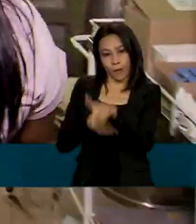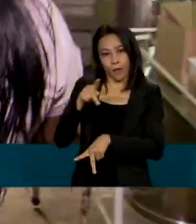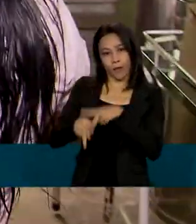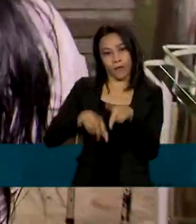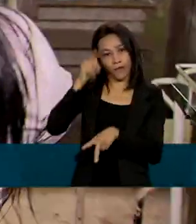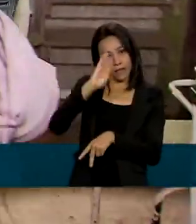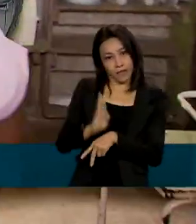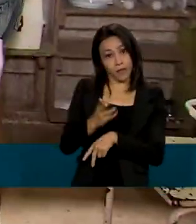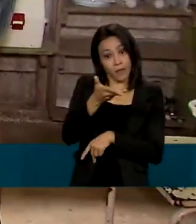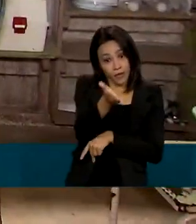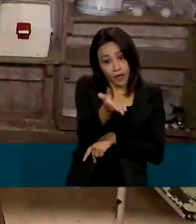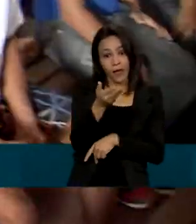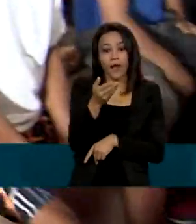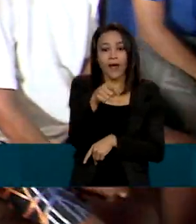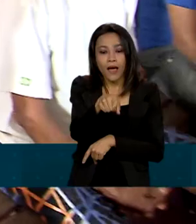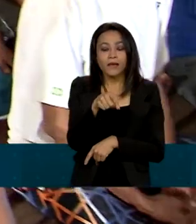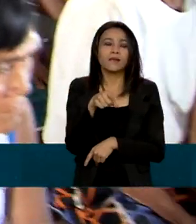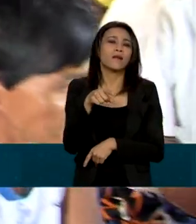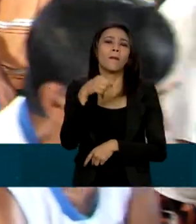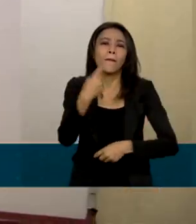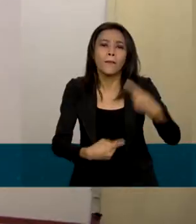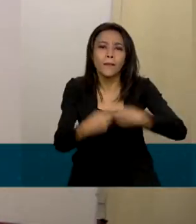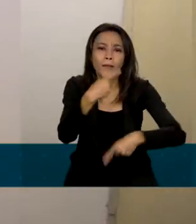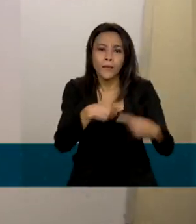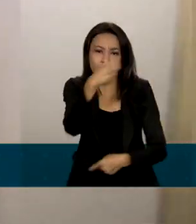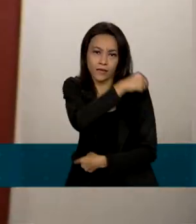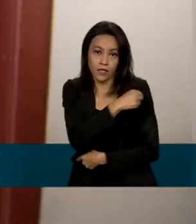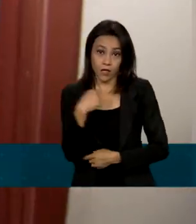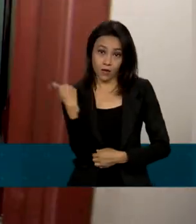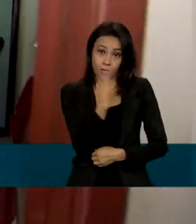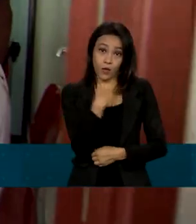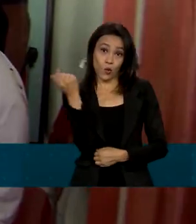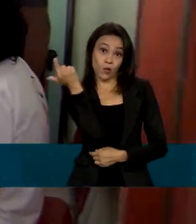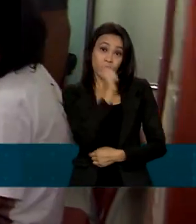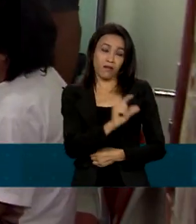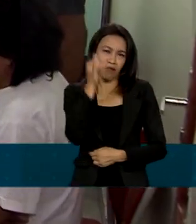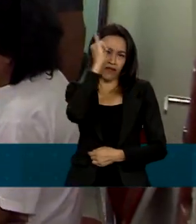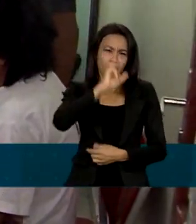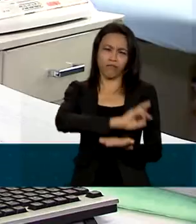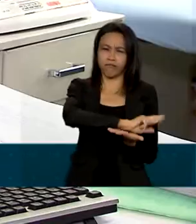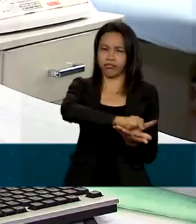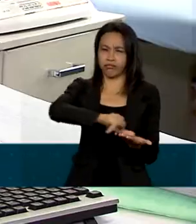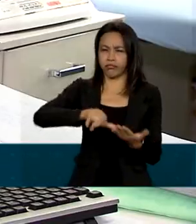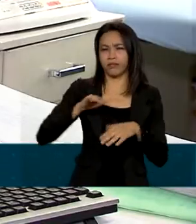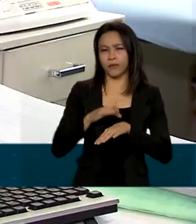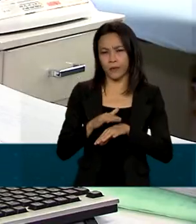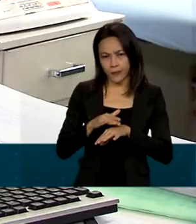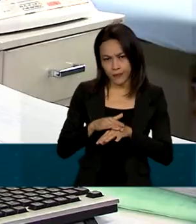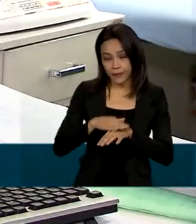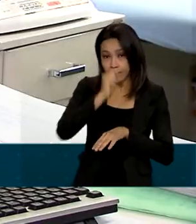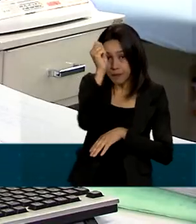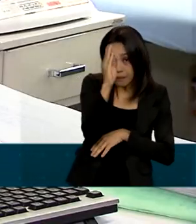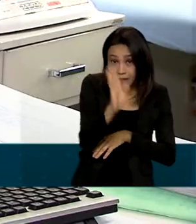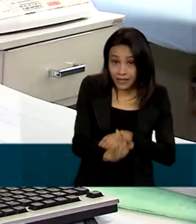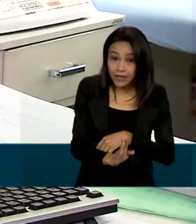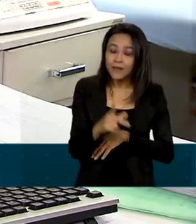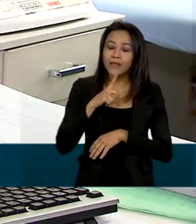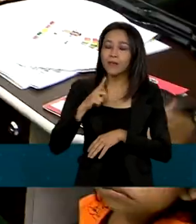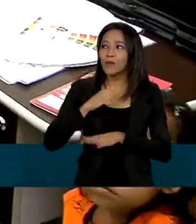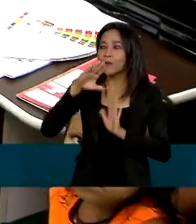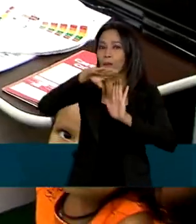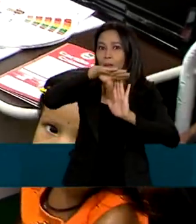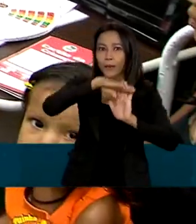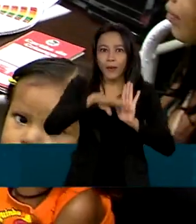com a política de vacinação nós conseguimos evitar uma série de doenças. E o Brasil tem um dos maiores programas